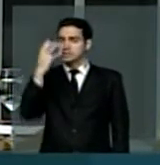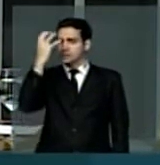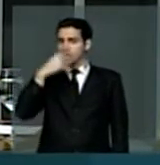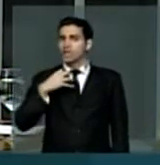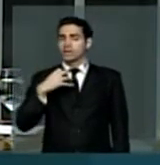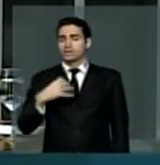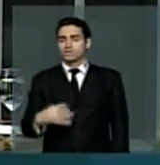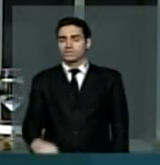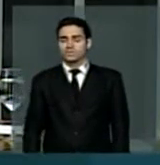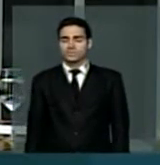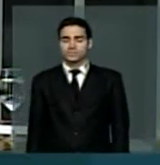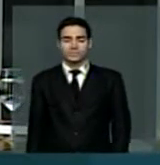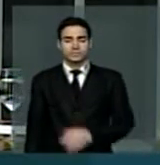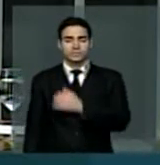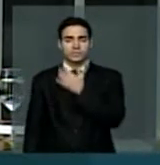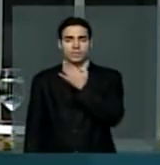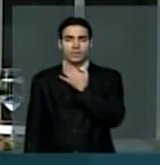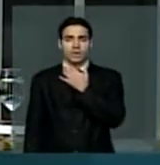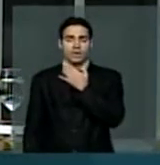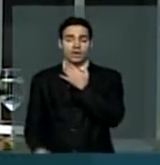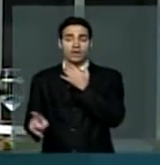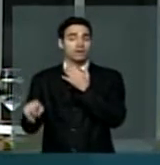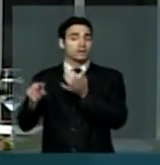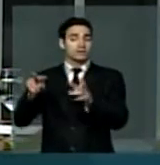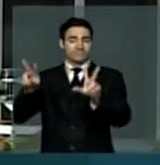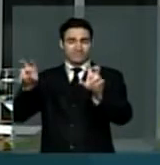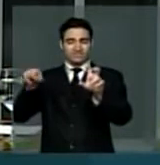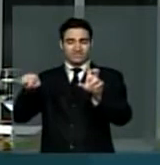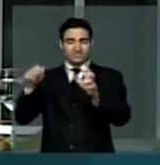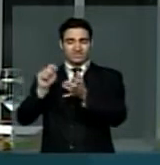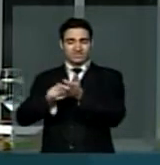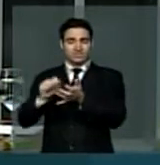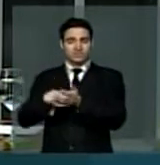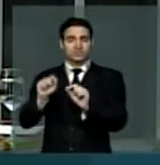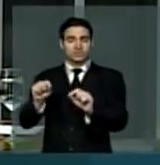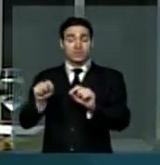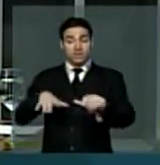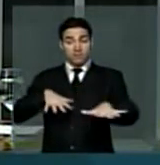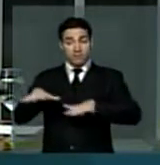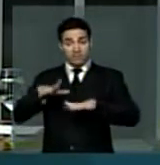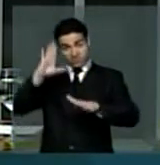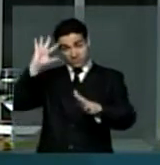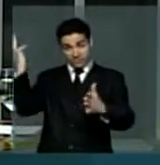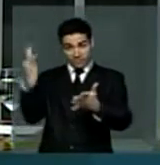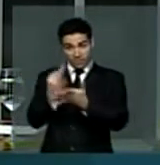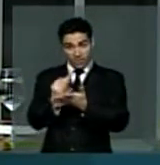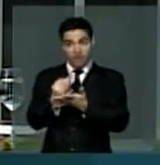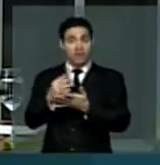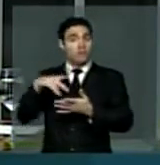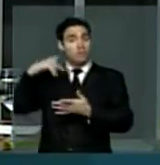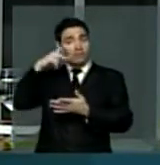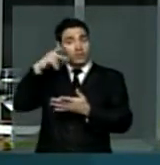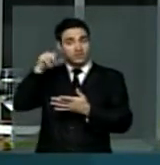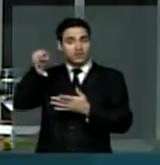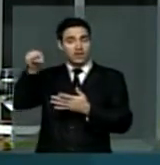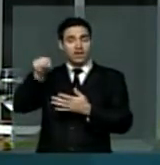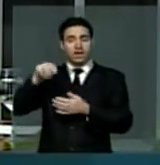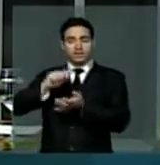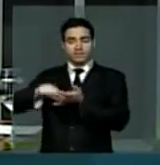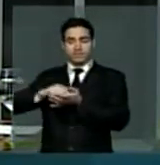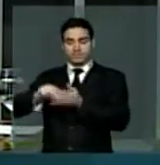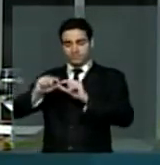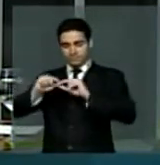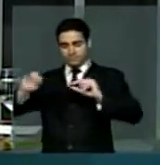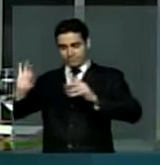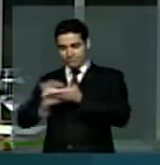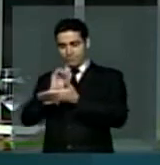ele diz o seguinte, Movimento Fé e Política Litoral Macaé, Rio de Janeiro. O é que ele